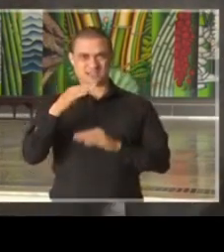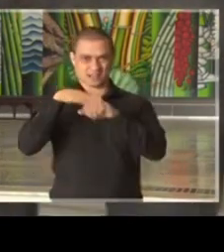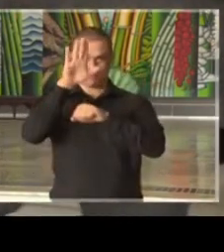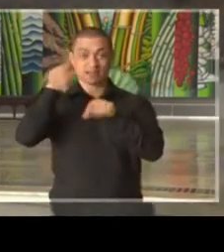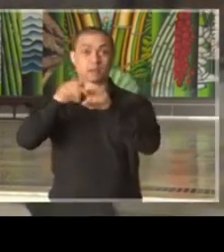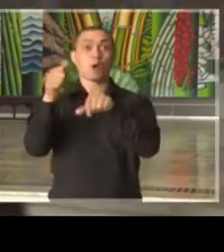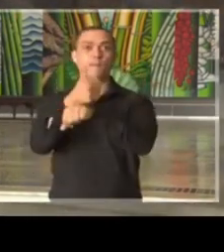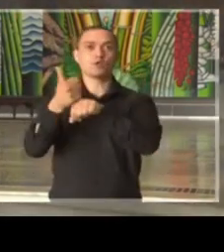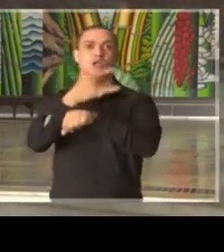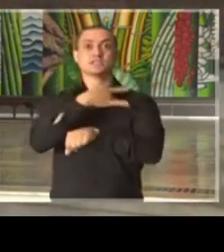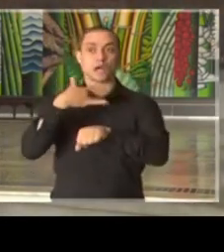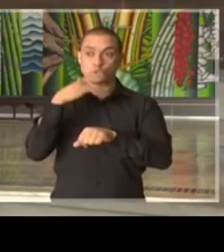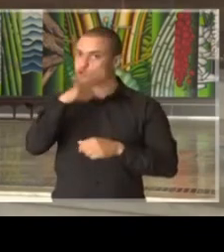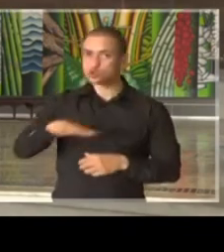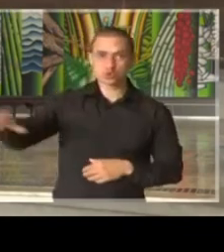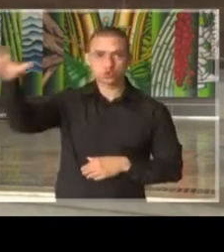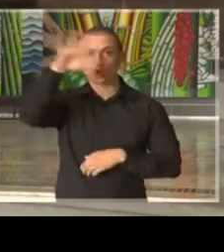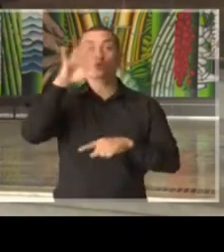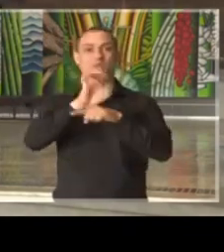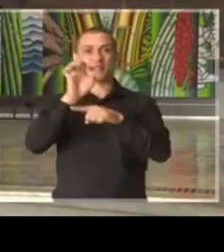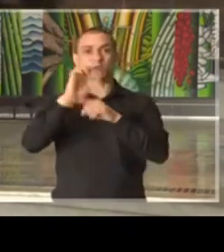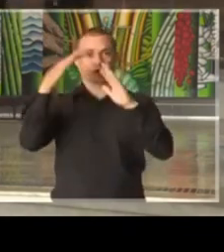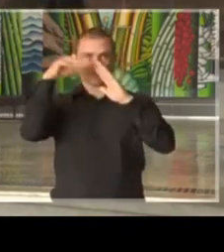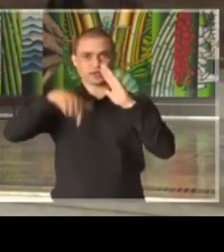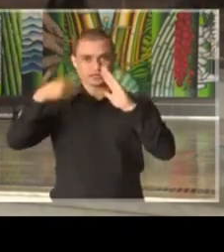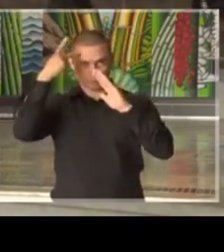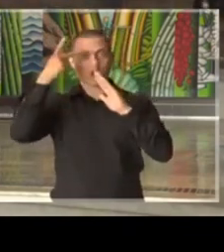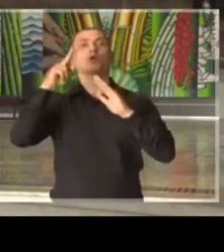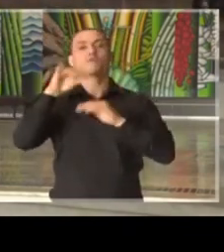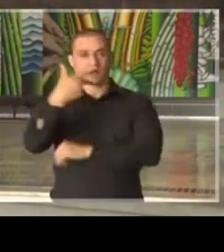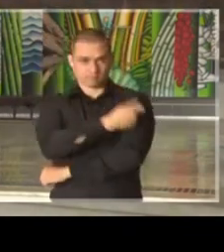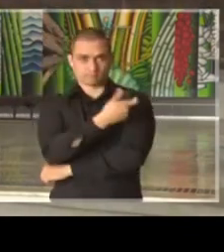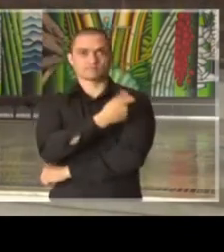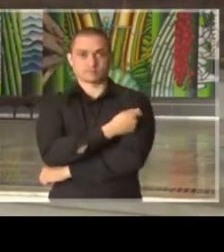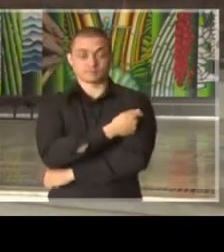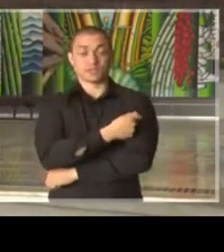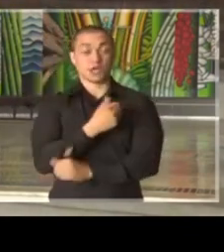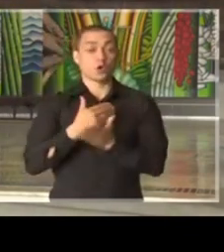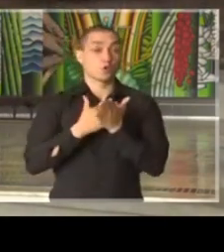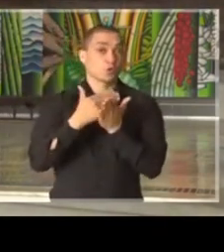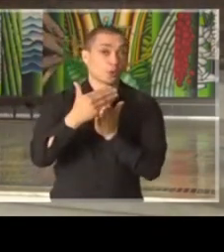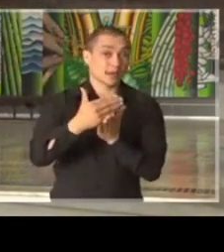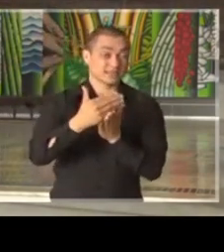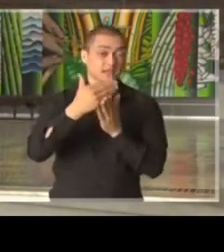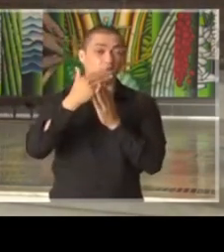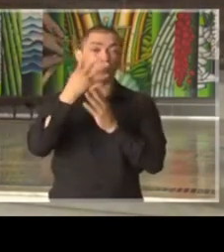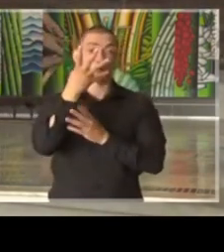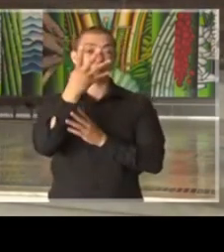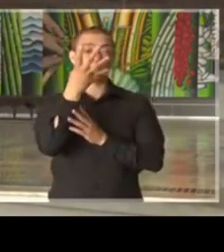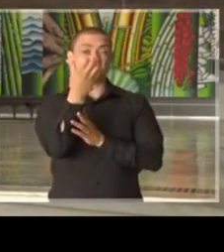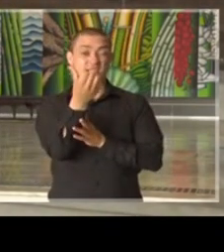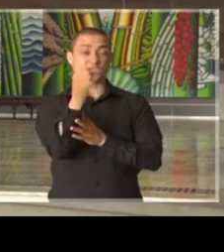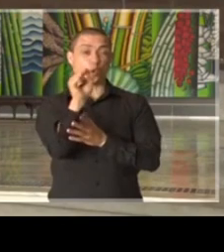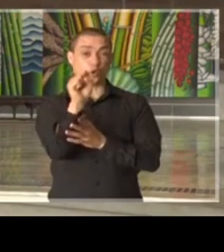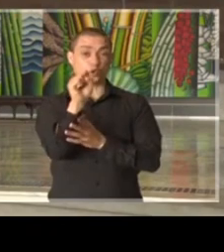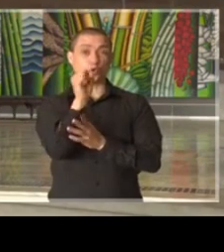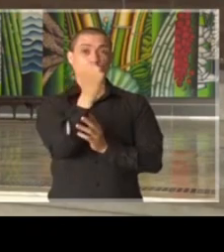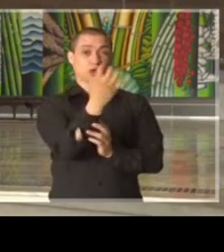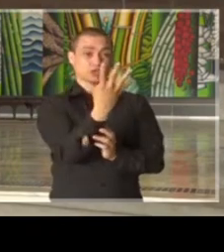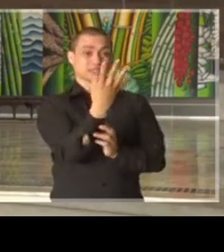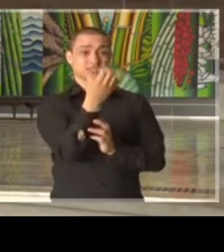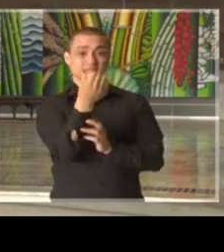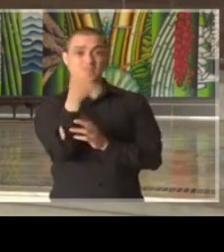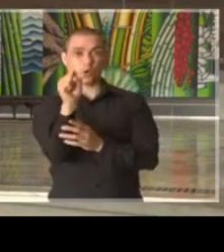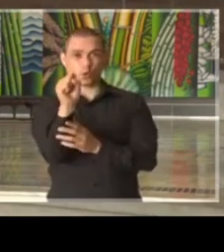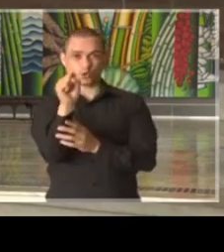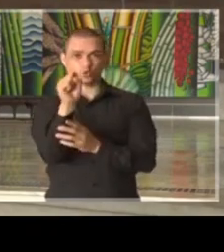do município e também do estado que estão na cidade. A vacinação vai ocorrer em 468 unidades